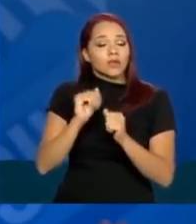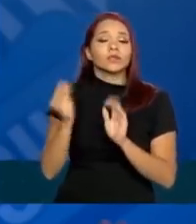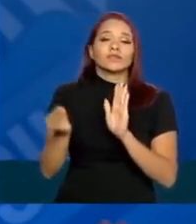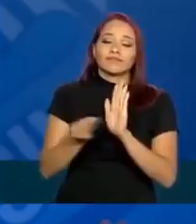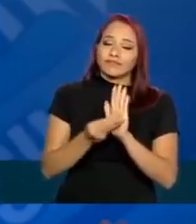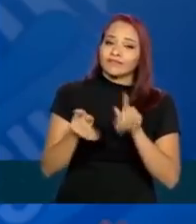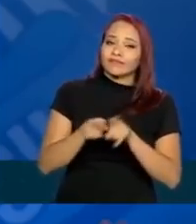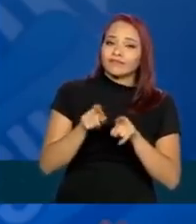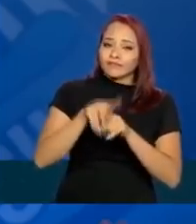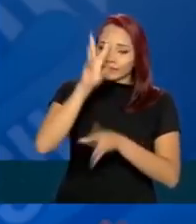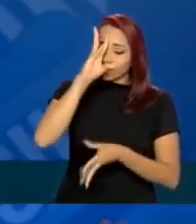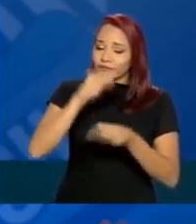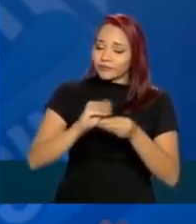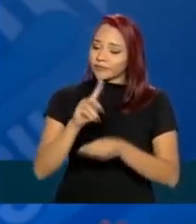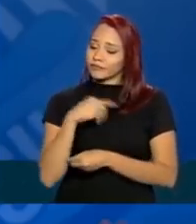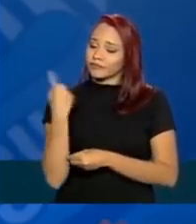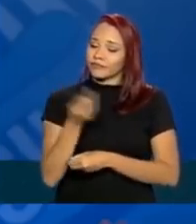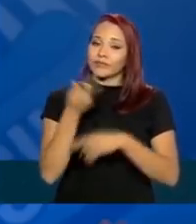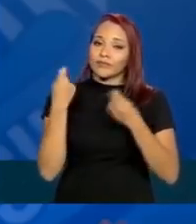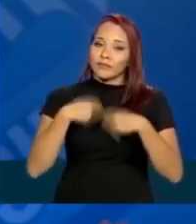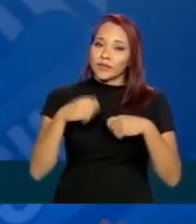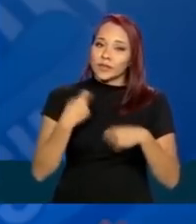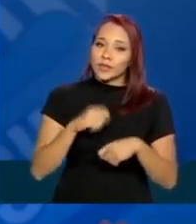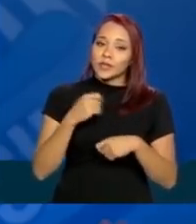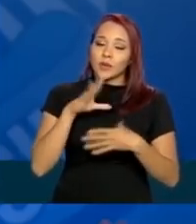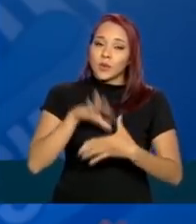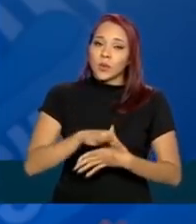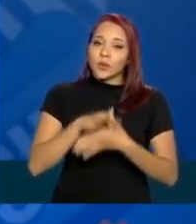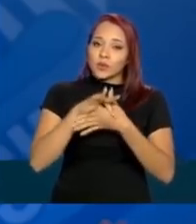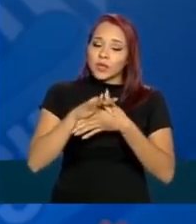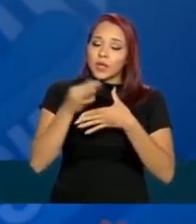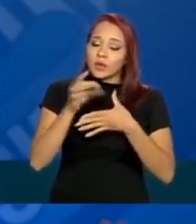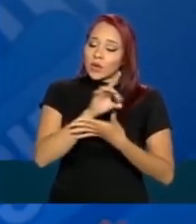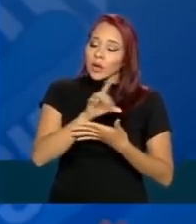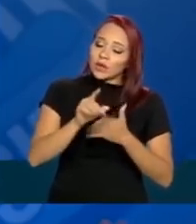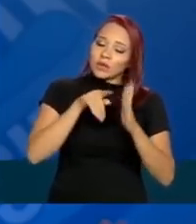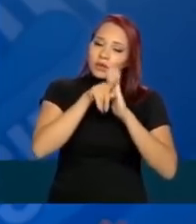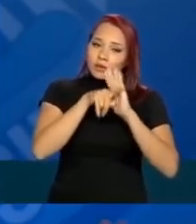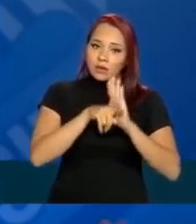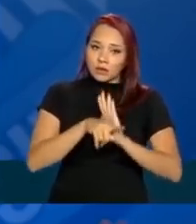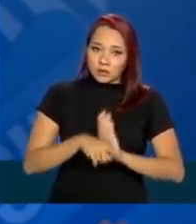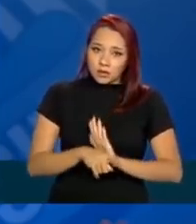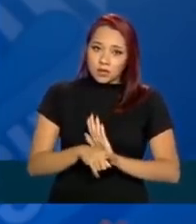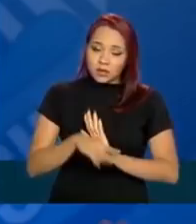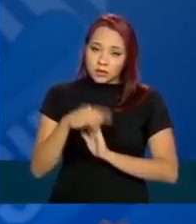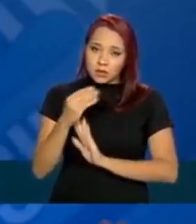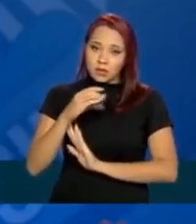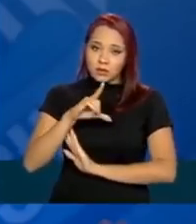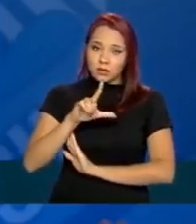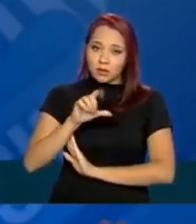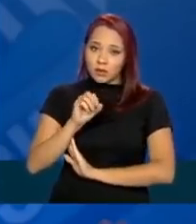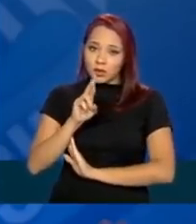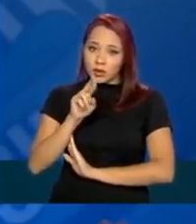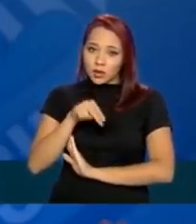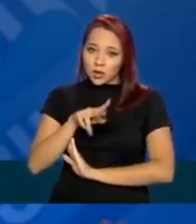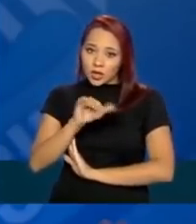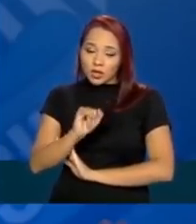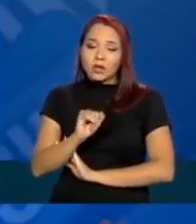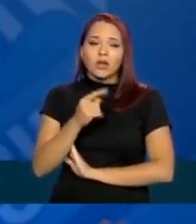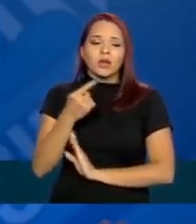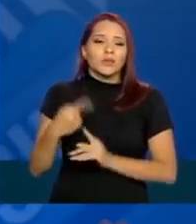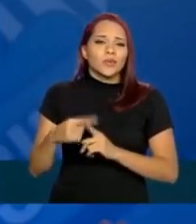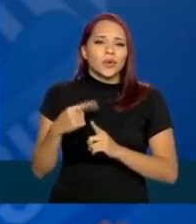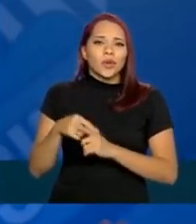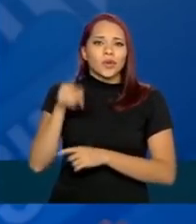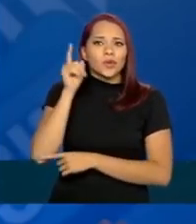também entende que nós precisamos que os conselhos analisem. Então, a cloroquina, por que que não dá para todo